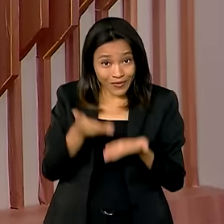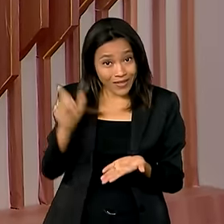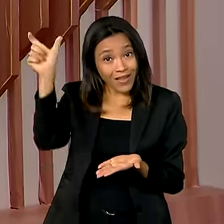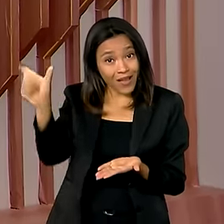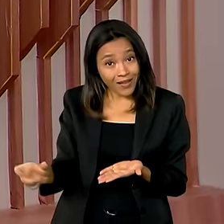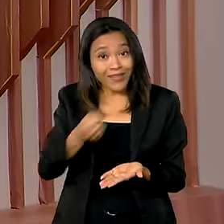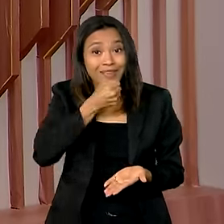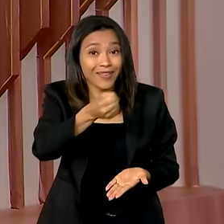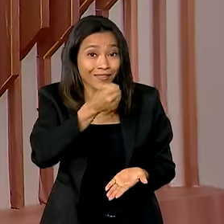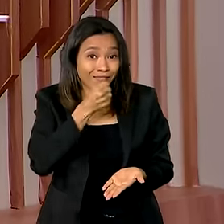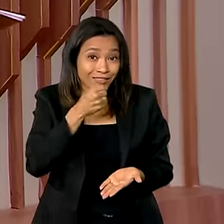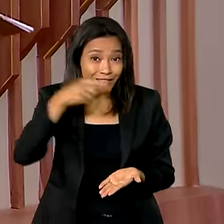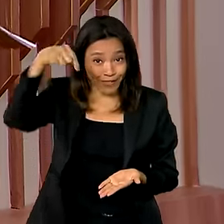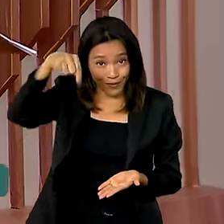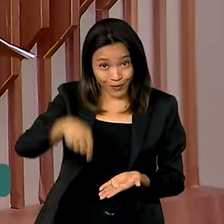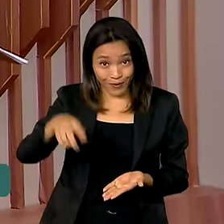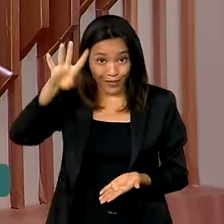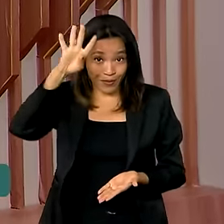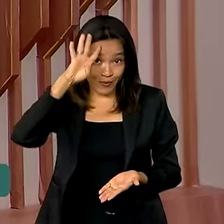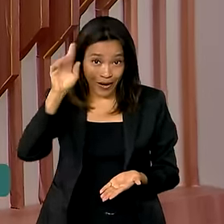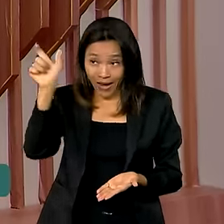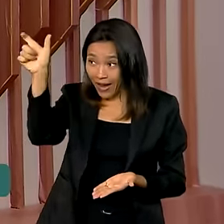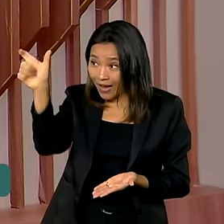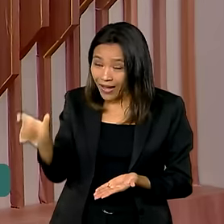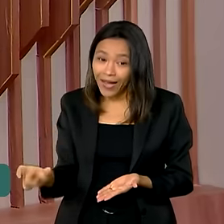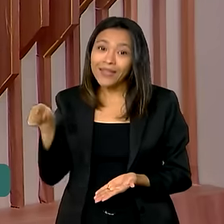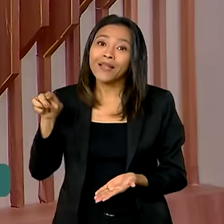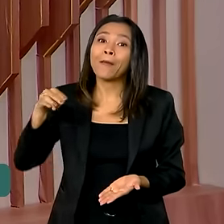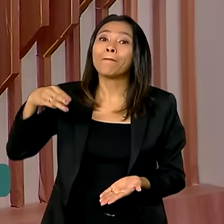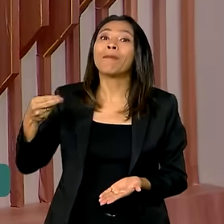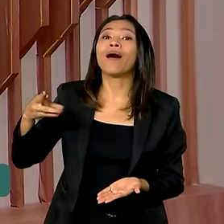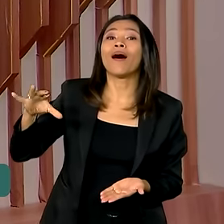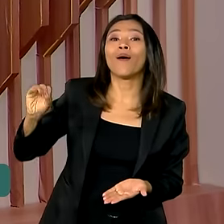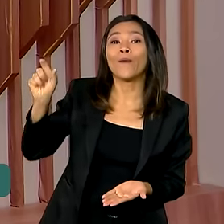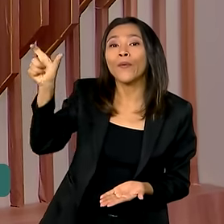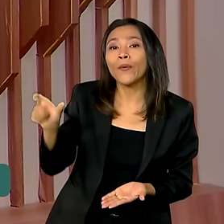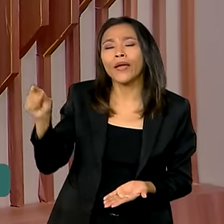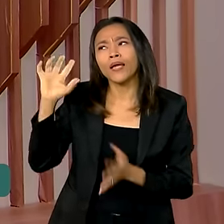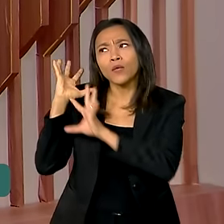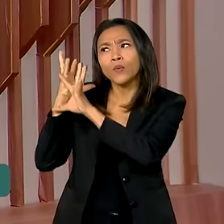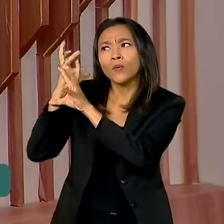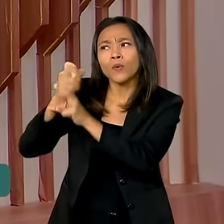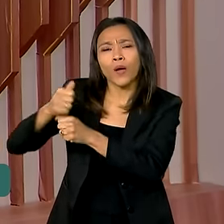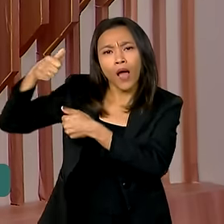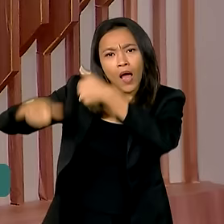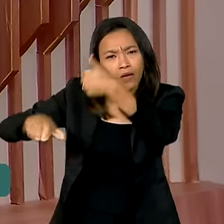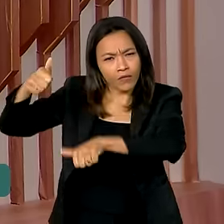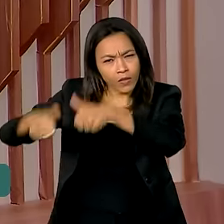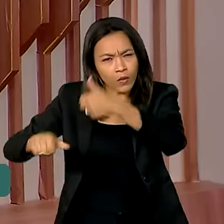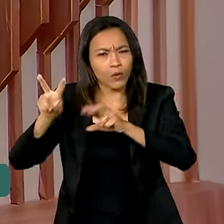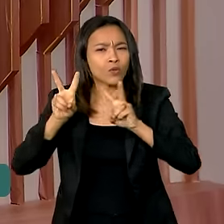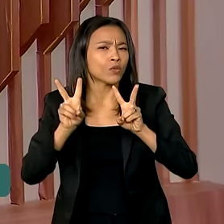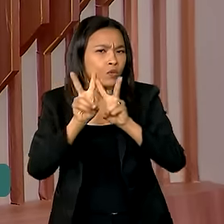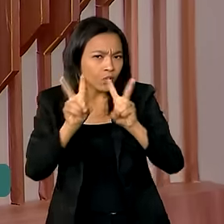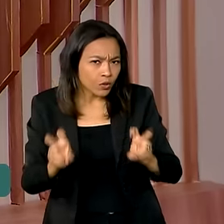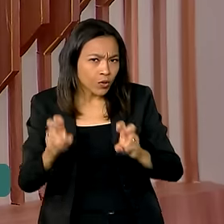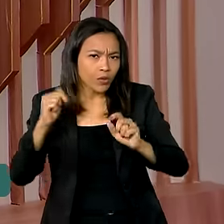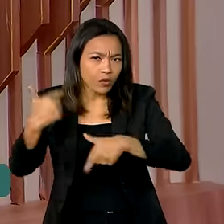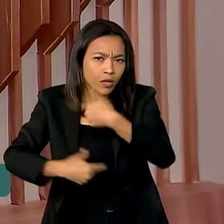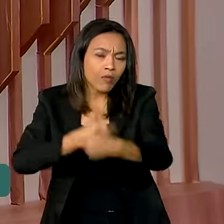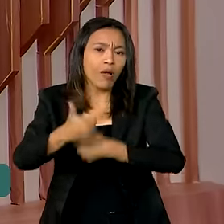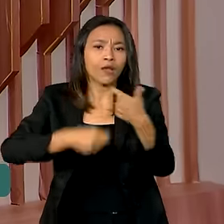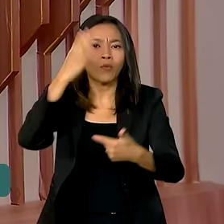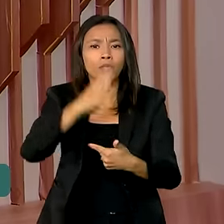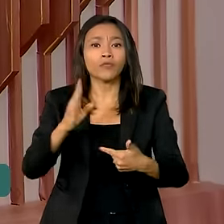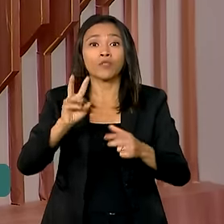Ministro desta quarta-feira foi o embaixador Mauro Vieira. Ele fez um balanço sobre a iniciativa brasileira da Aliança Global